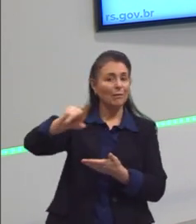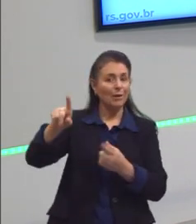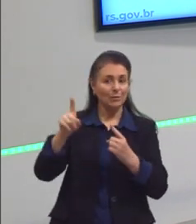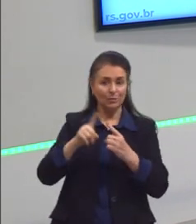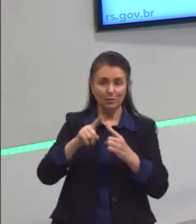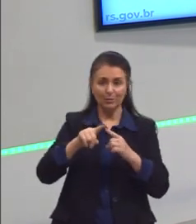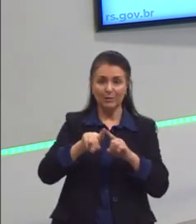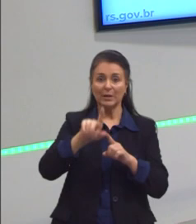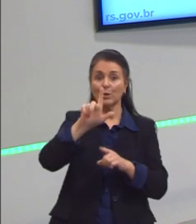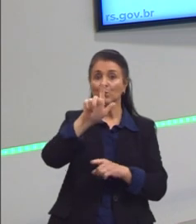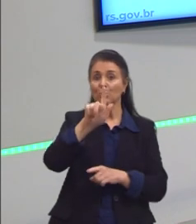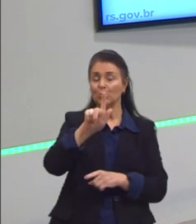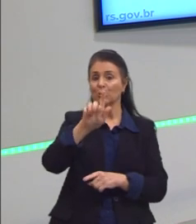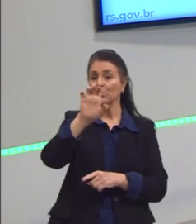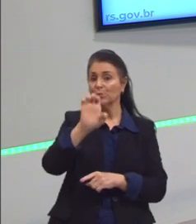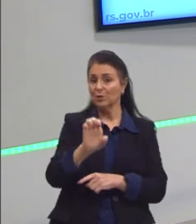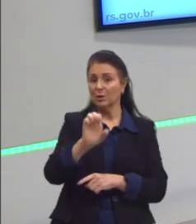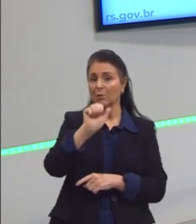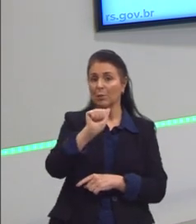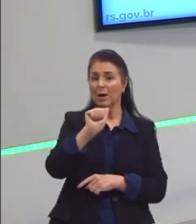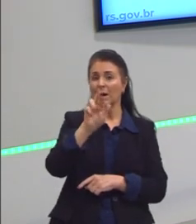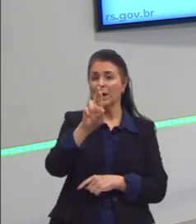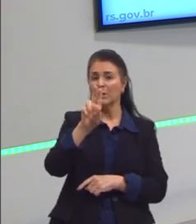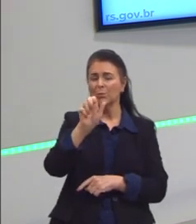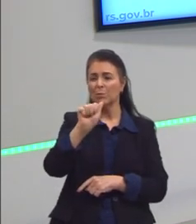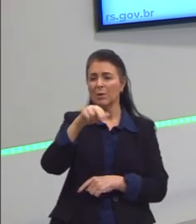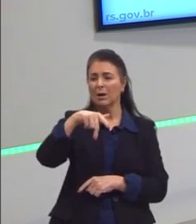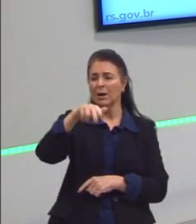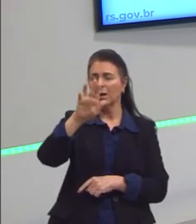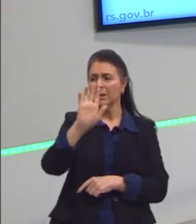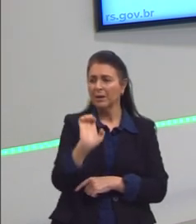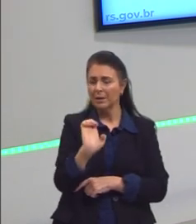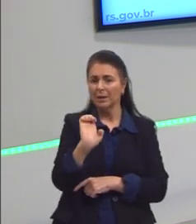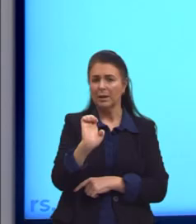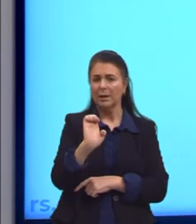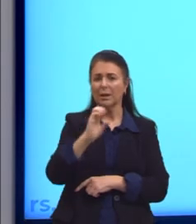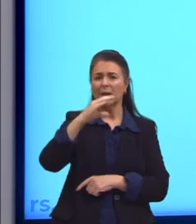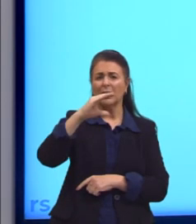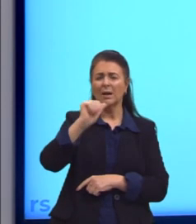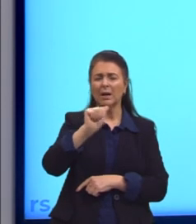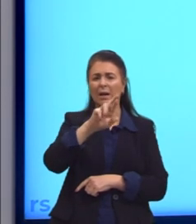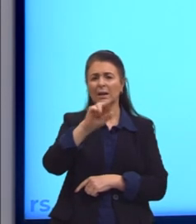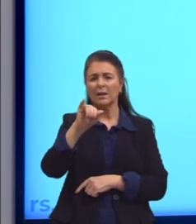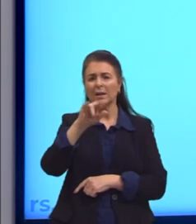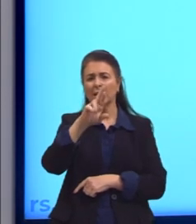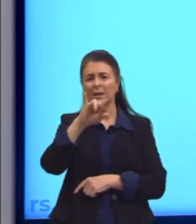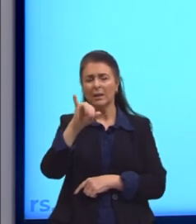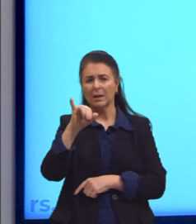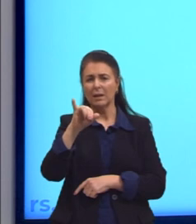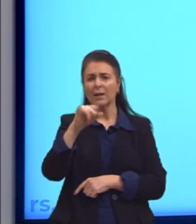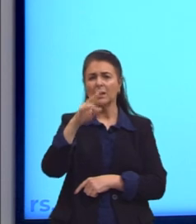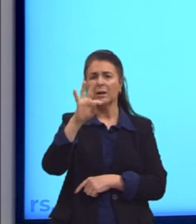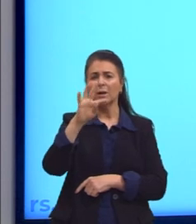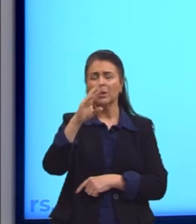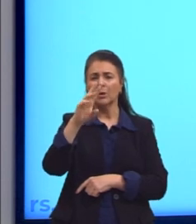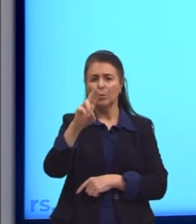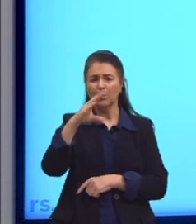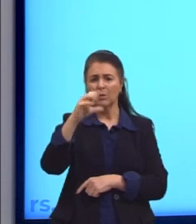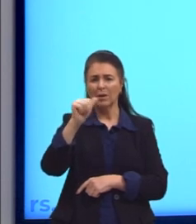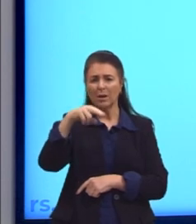Os Gê, os Aruaque, os Caribe, Cariri, Pano, Tucano,